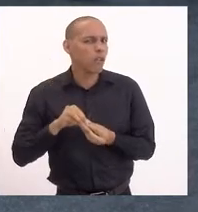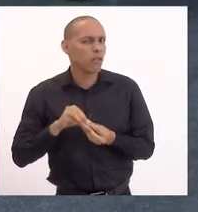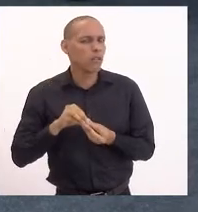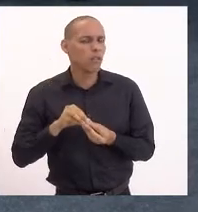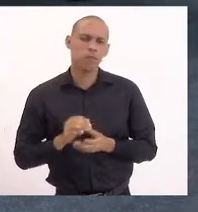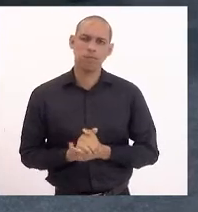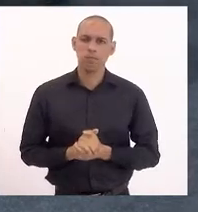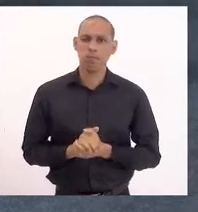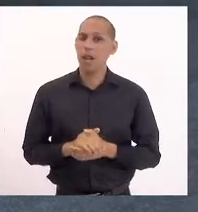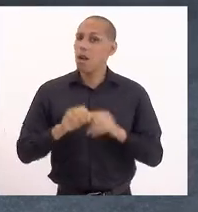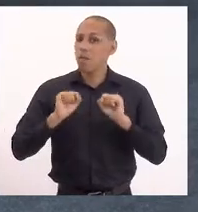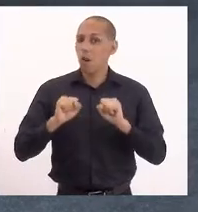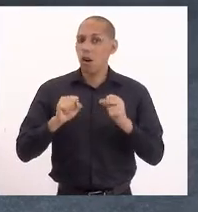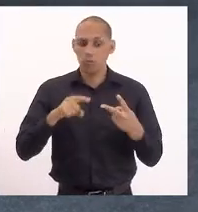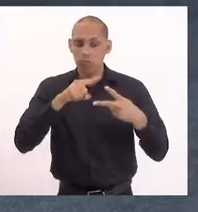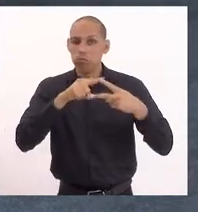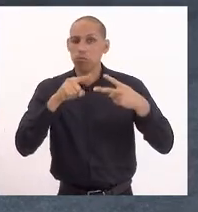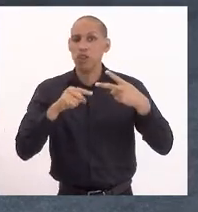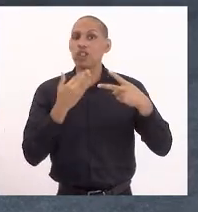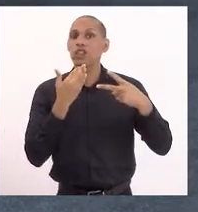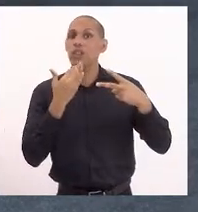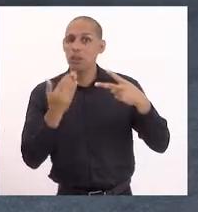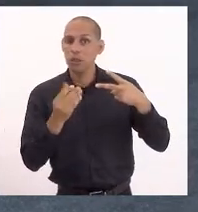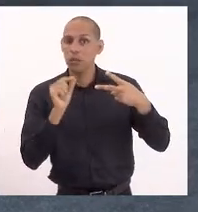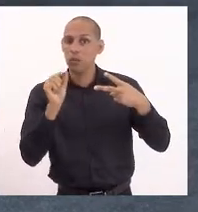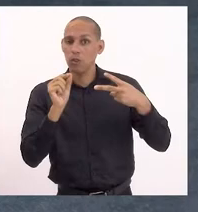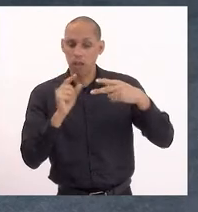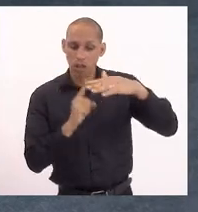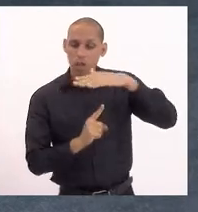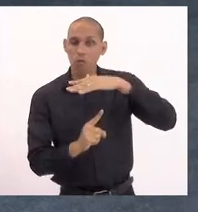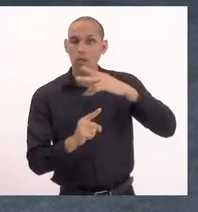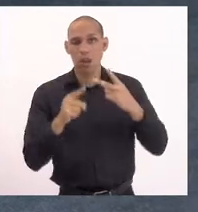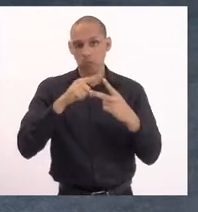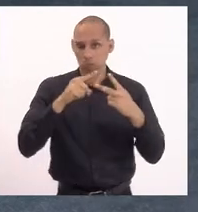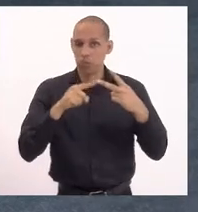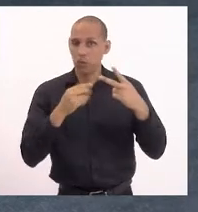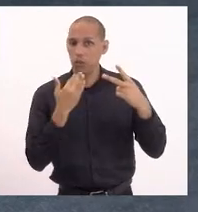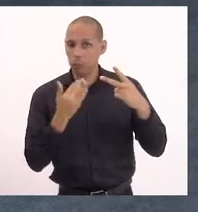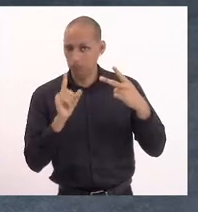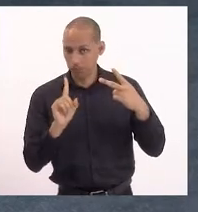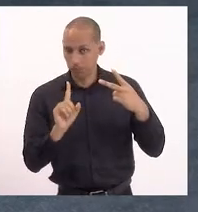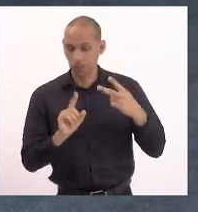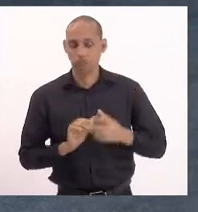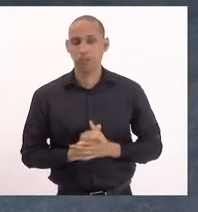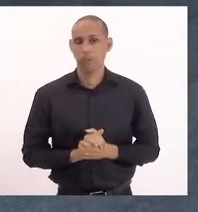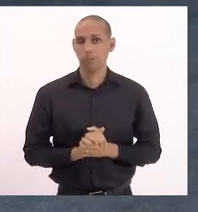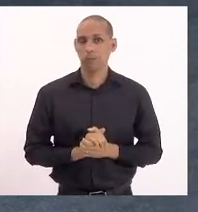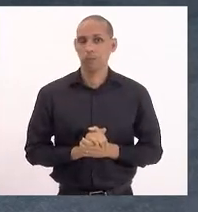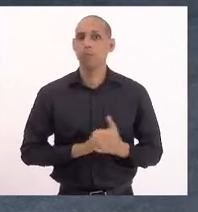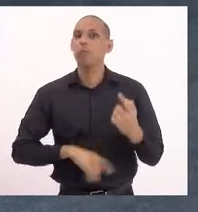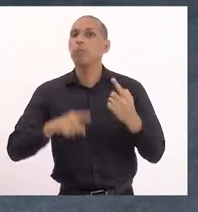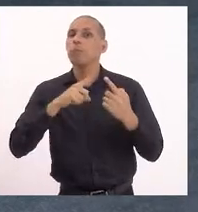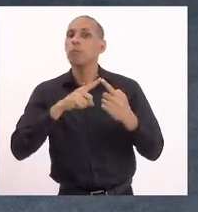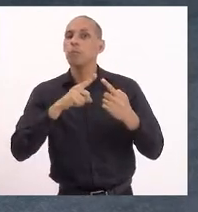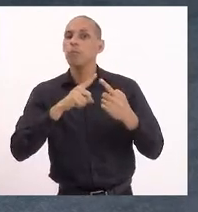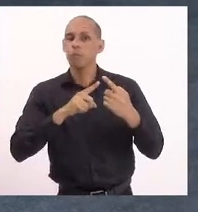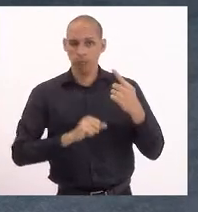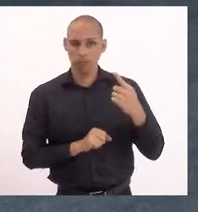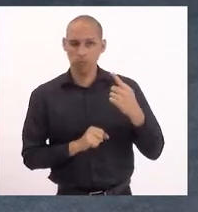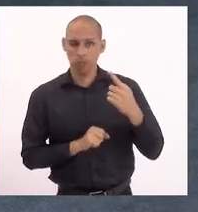Pode ter dois tipos de refugiado, pode ter dois tipos. O refugiado